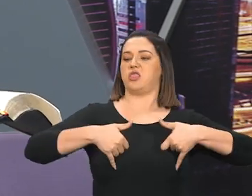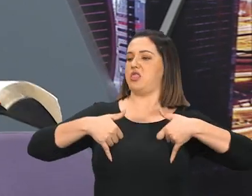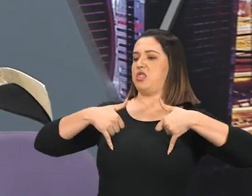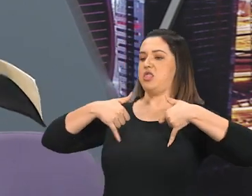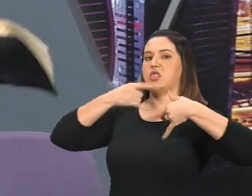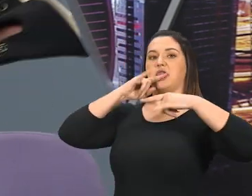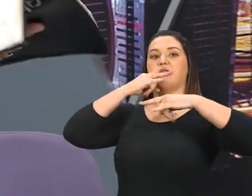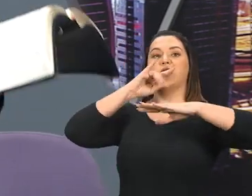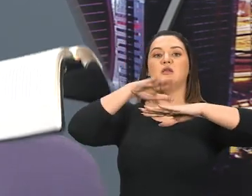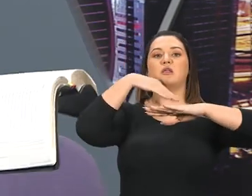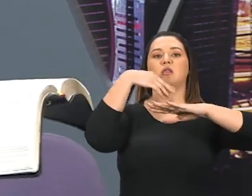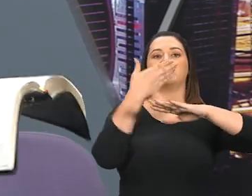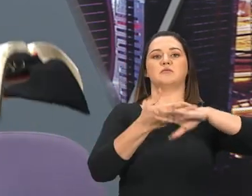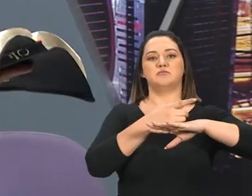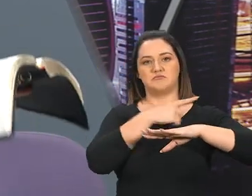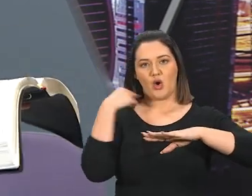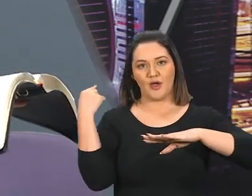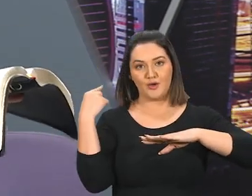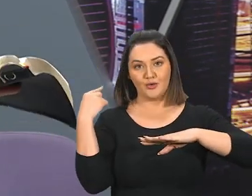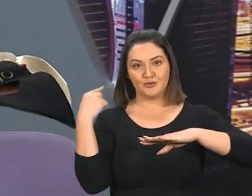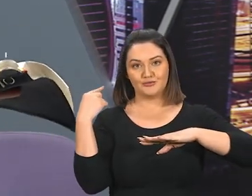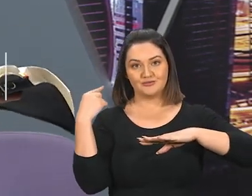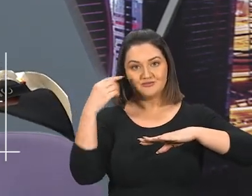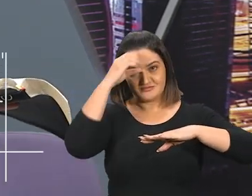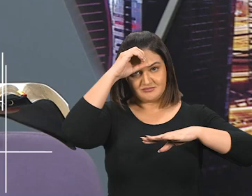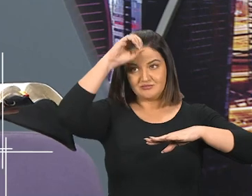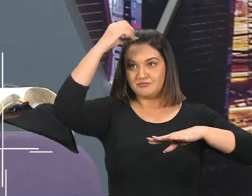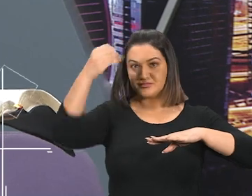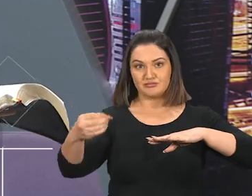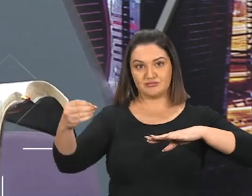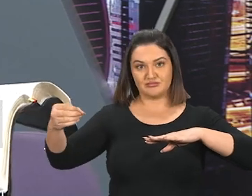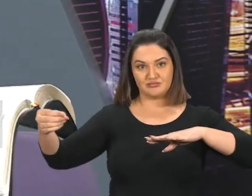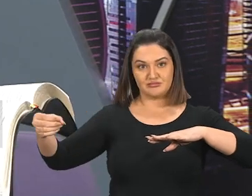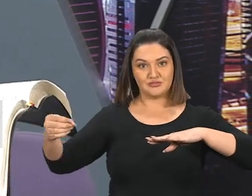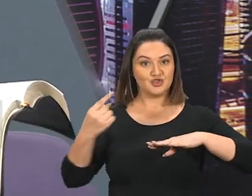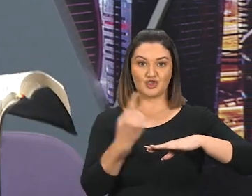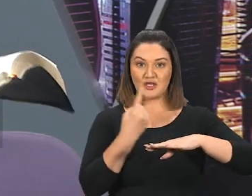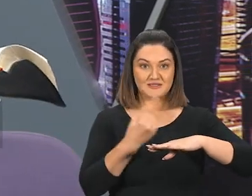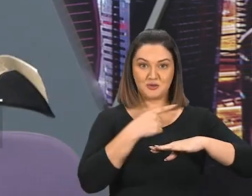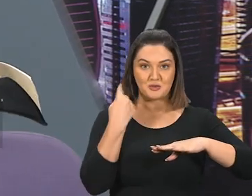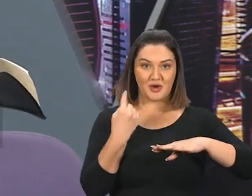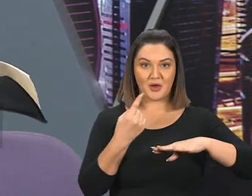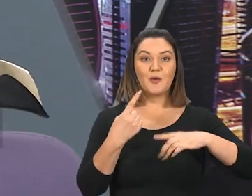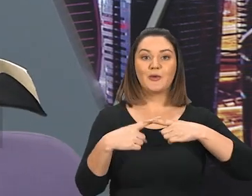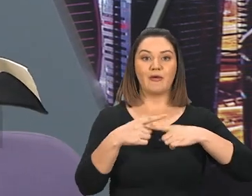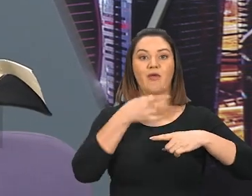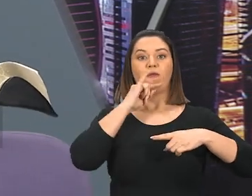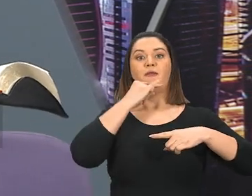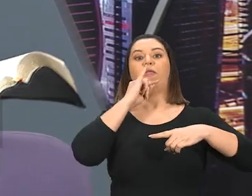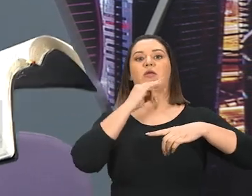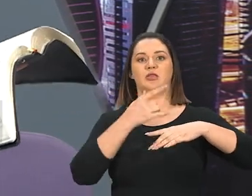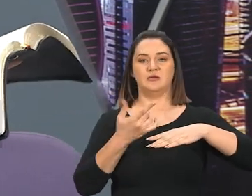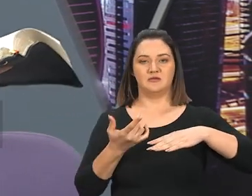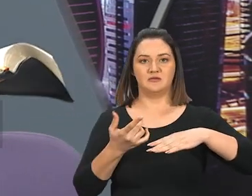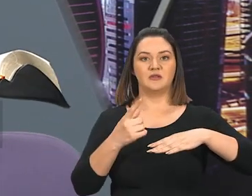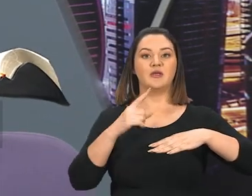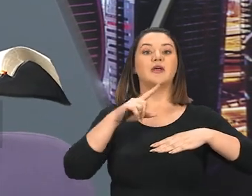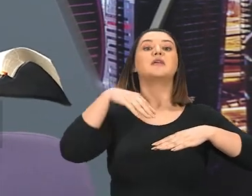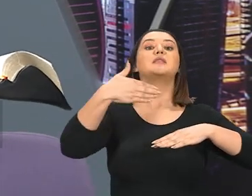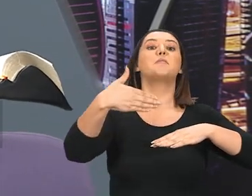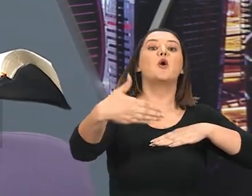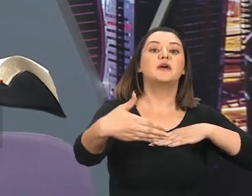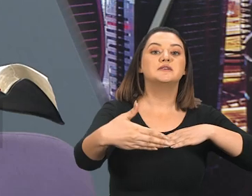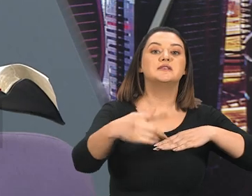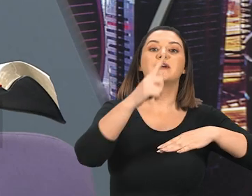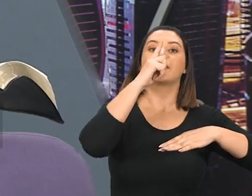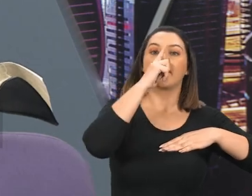carneiro, E na sua, No auge da sua comemoração, O chifre caiu sozinho, Ou seja, Alexandre morreu, E logo depois,